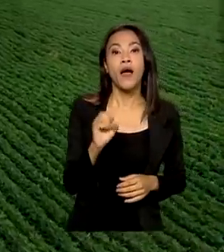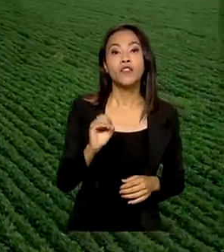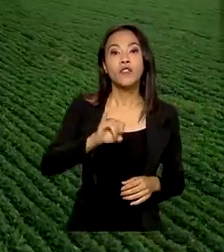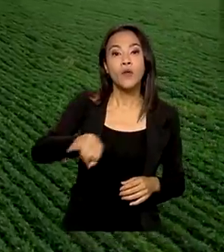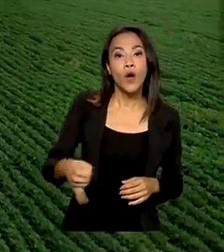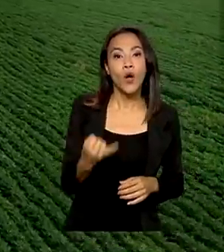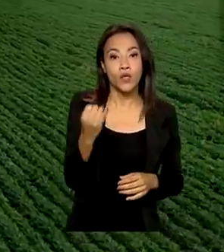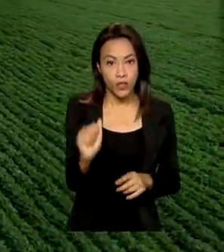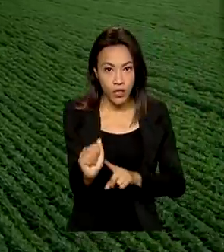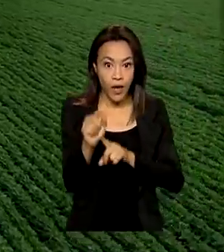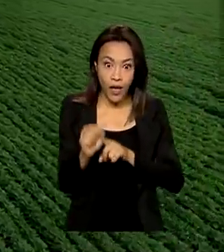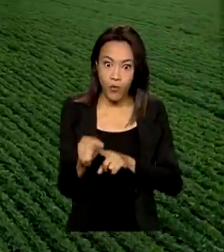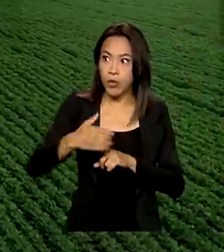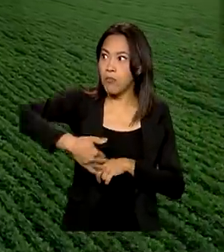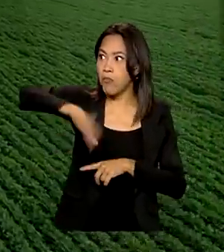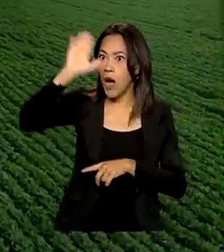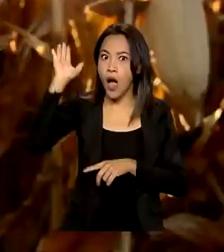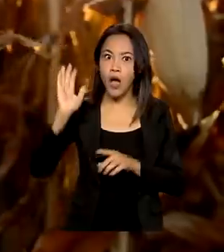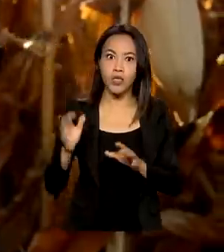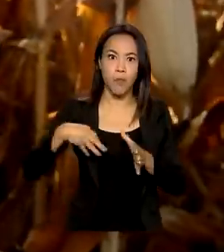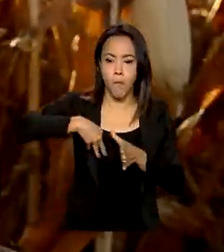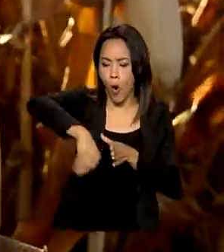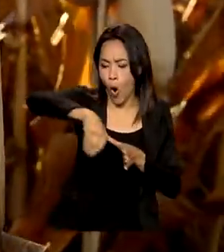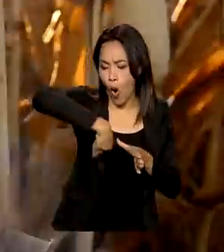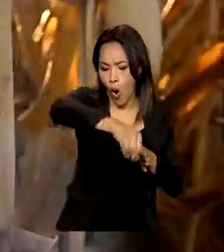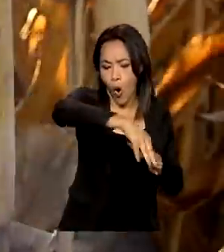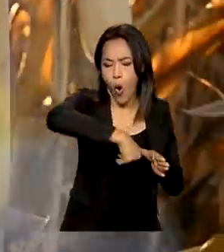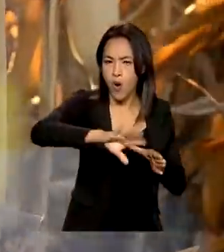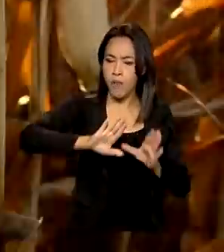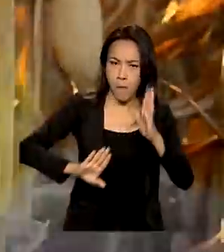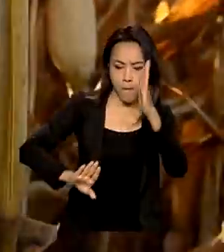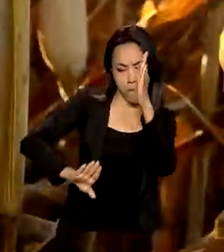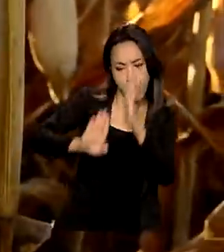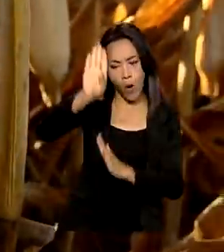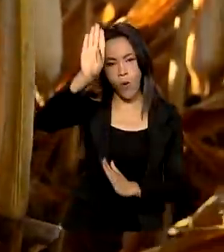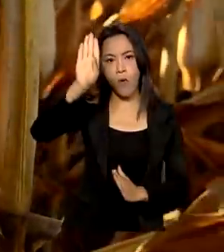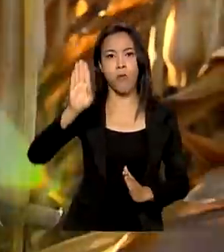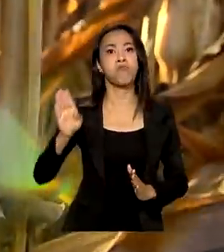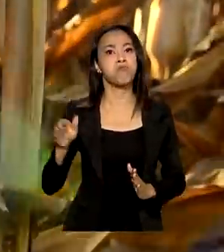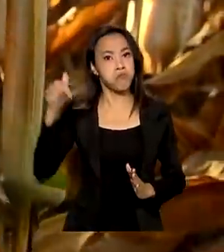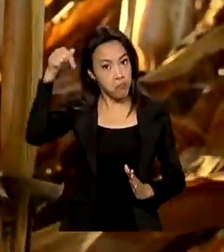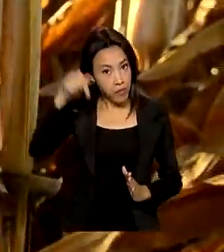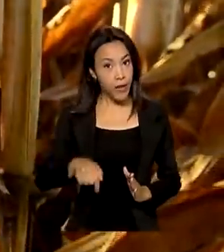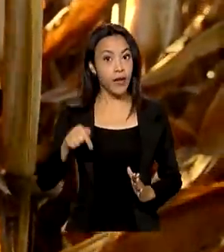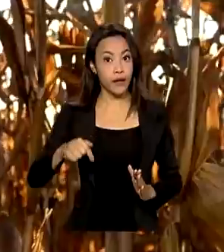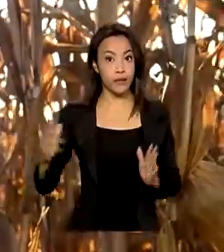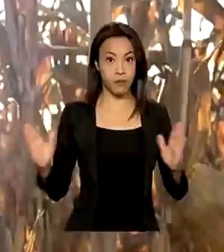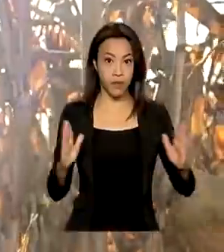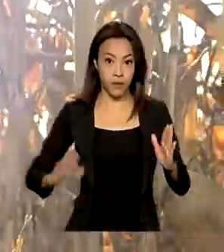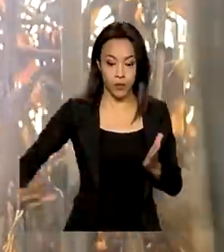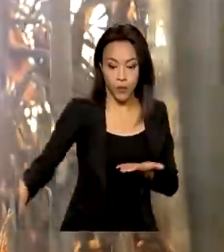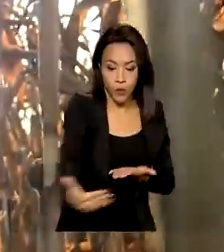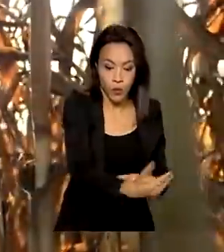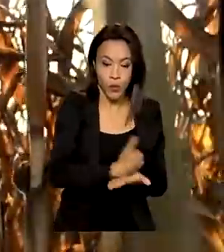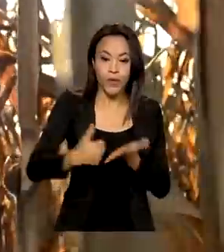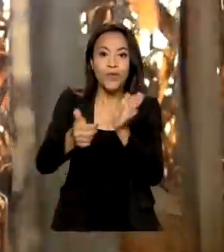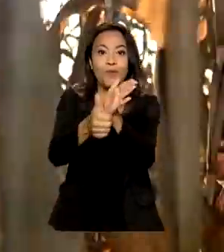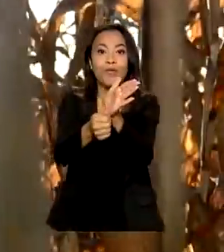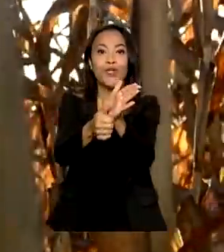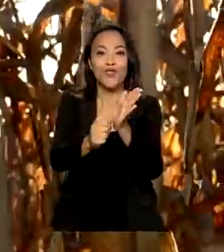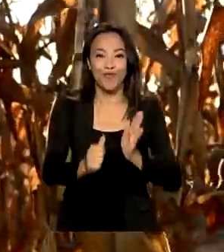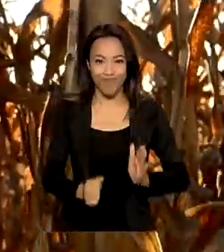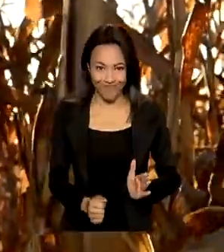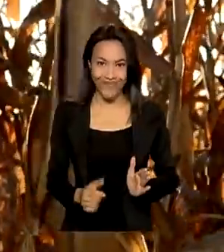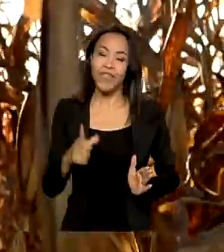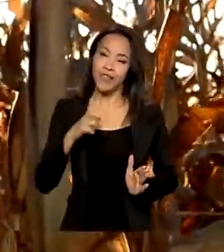o grão de maior produção pelo Brasil. No entanto, quem se destacou em termos de crescimento para essa safra foi o milho, que foi